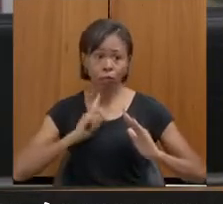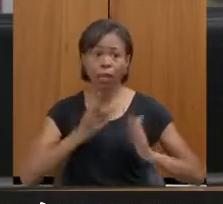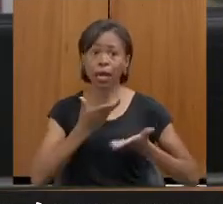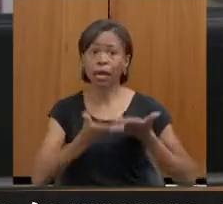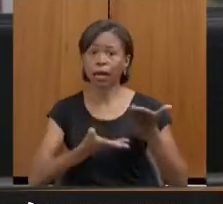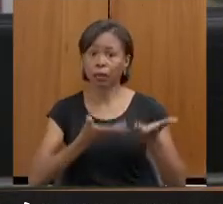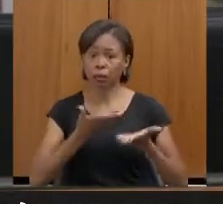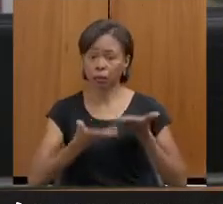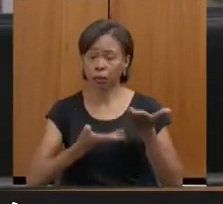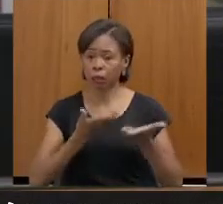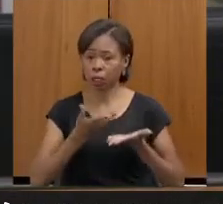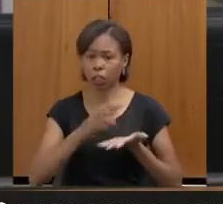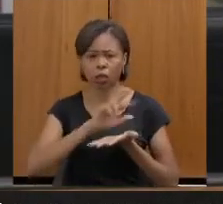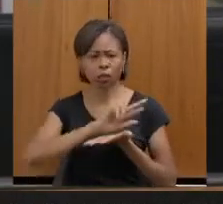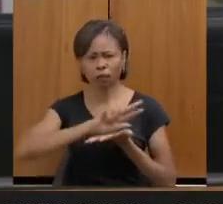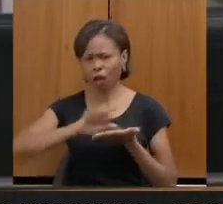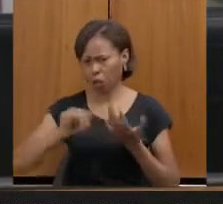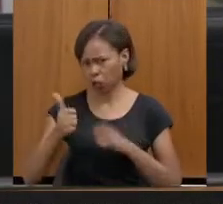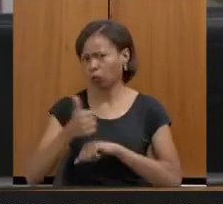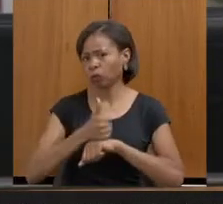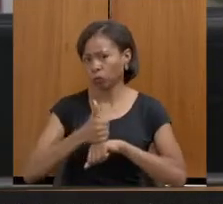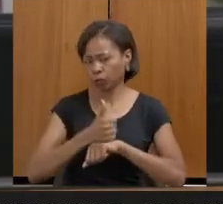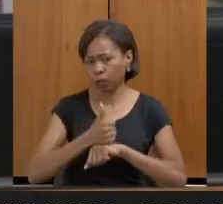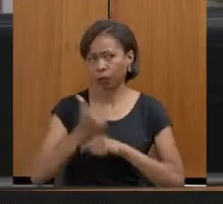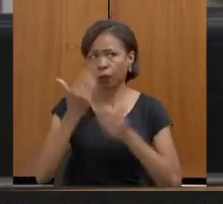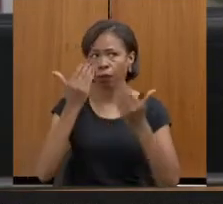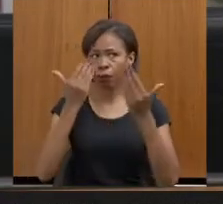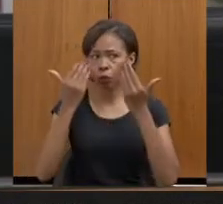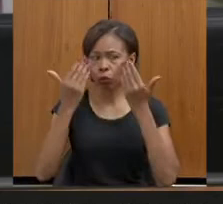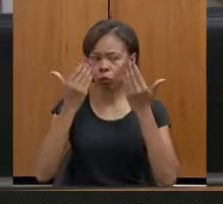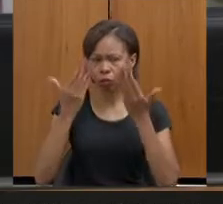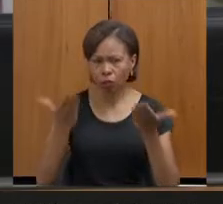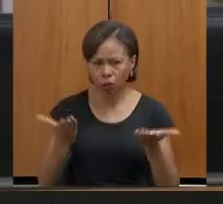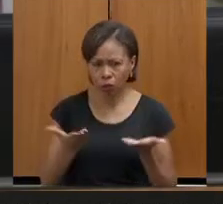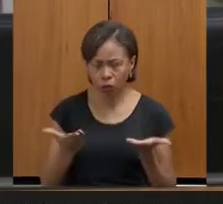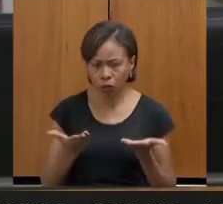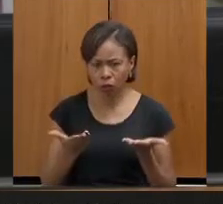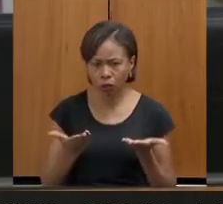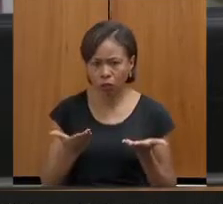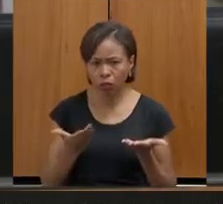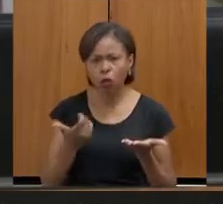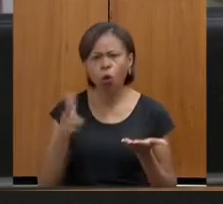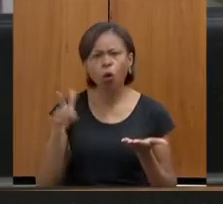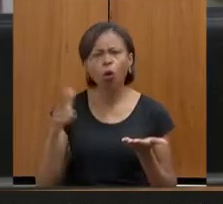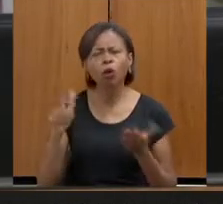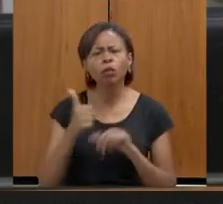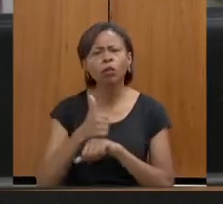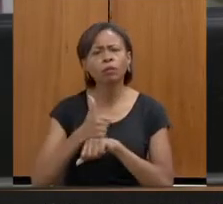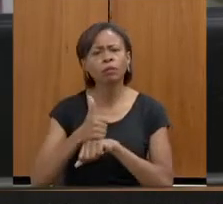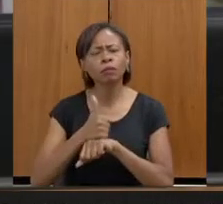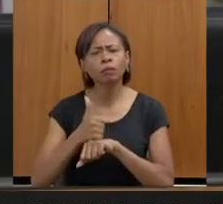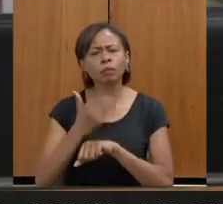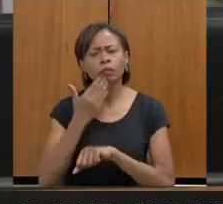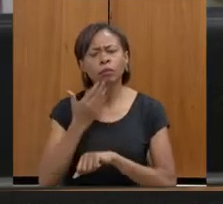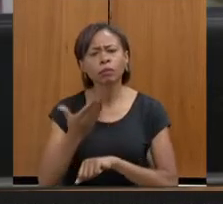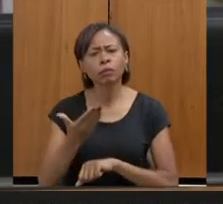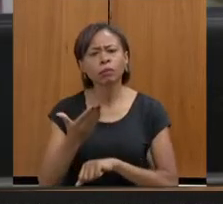Hoje, o serviço que tem lá é psicologia e qual é o outro profissional que tem lá à disposição?